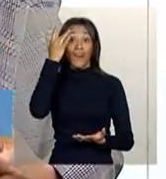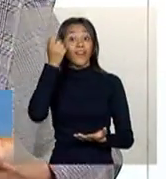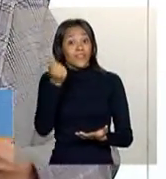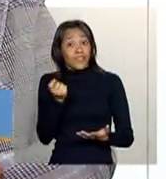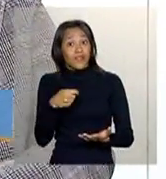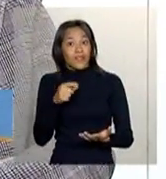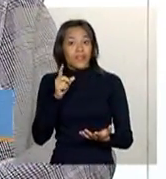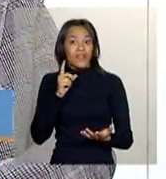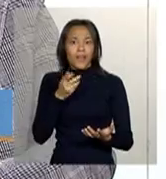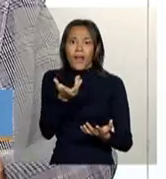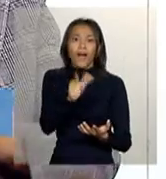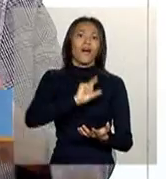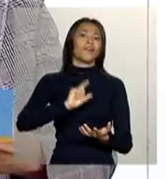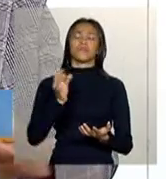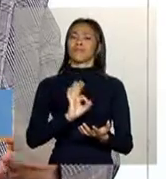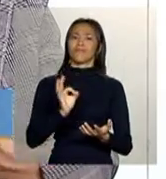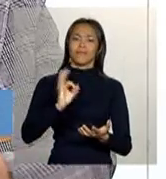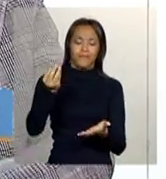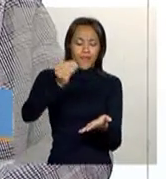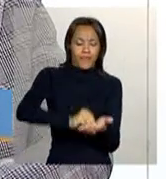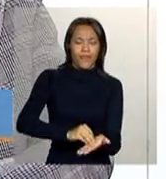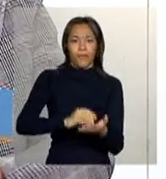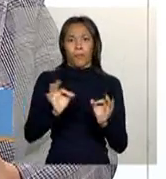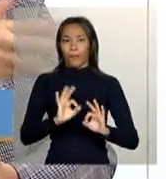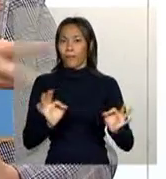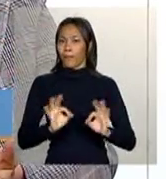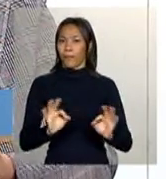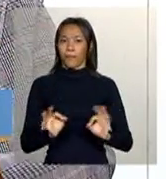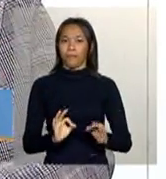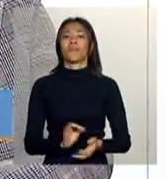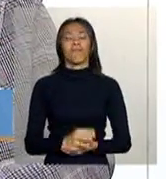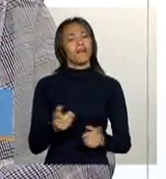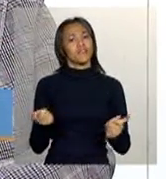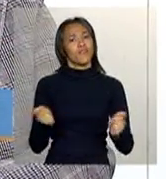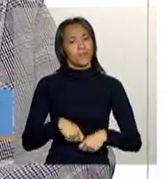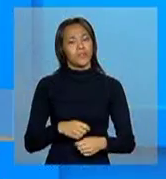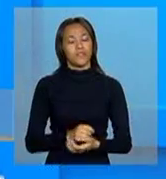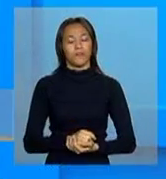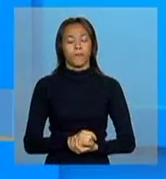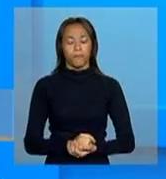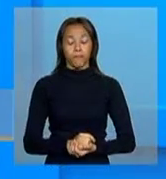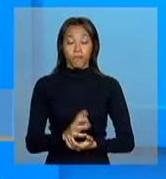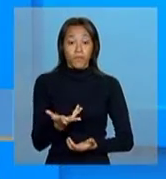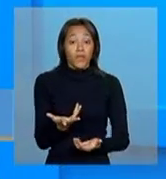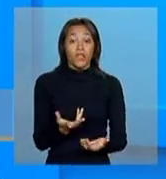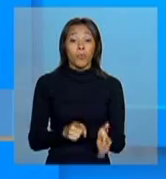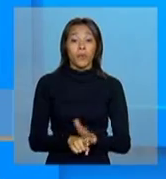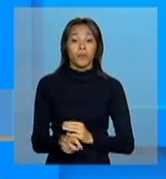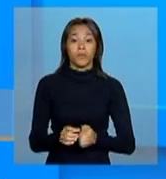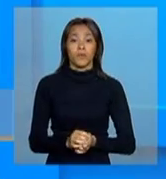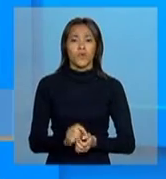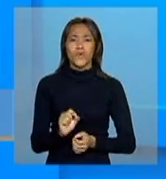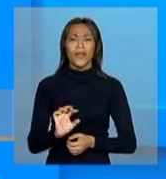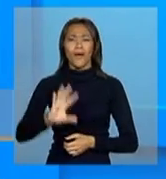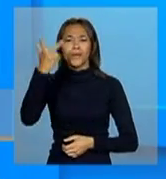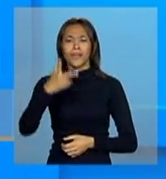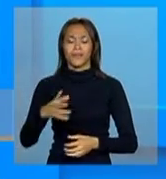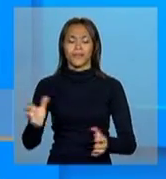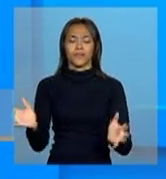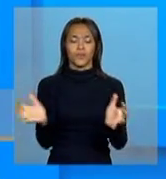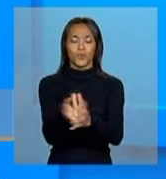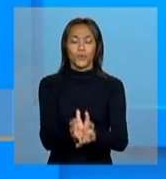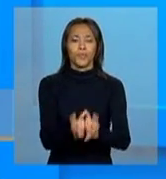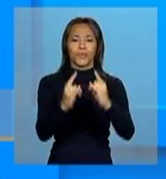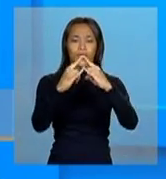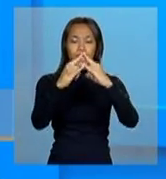questão que não estava diretamente relacionada com o processo de cadastramento, mas que nem a ver. Mas aí, o que acontece, por exemplo, esse grupo muda, né? Eles